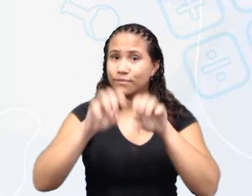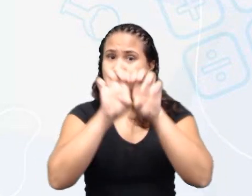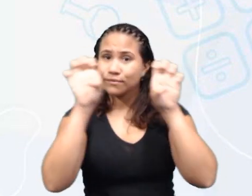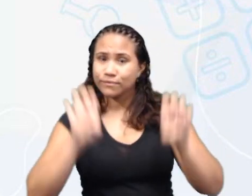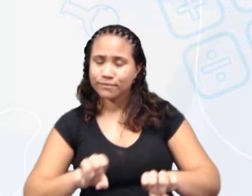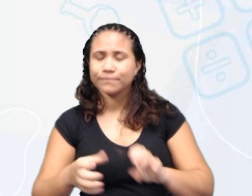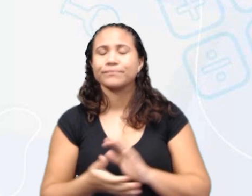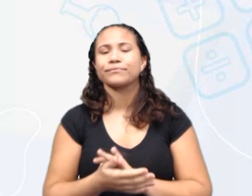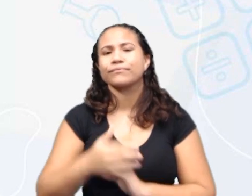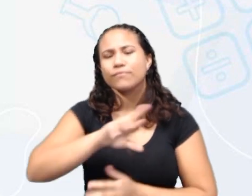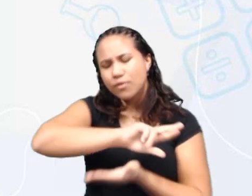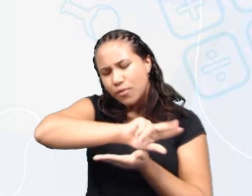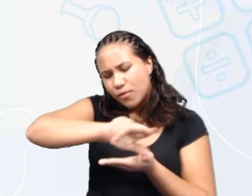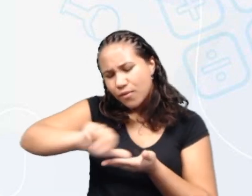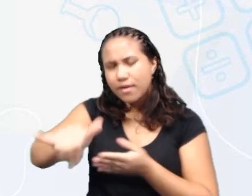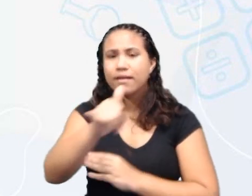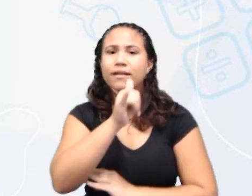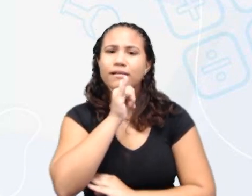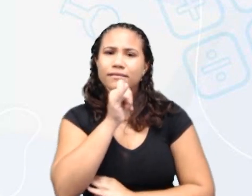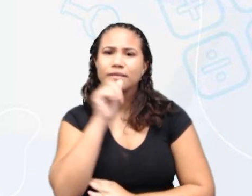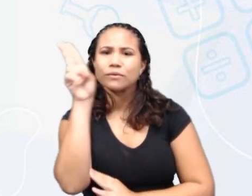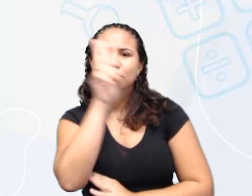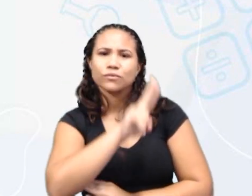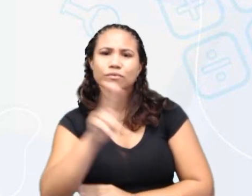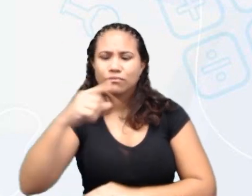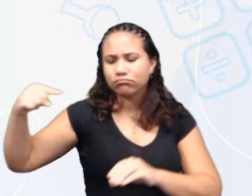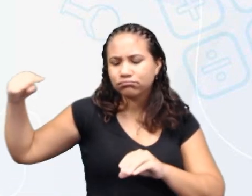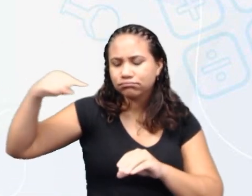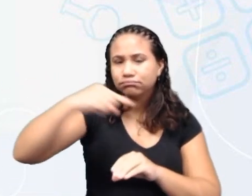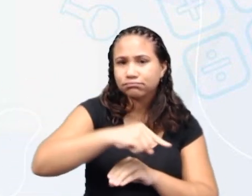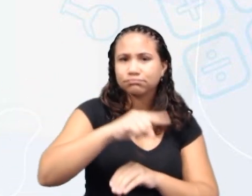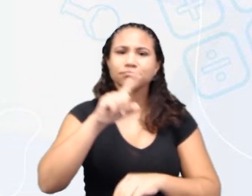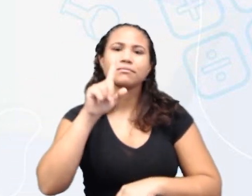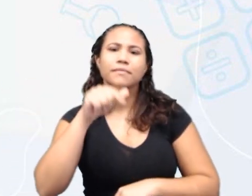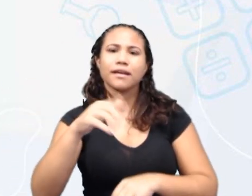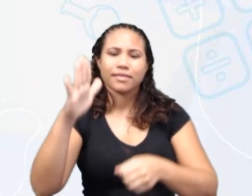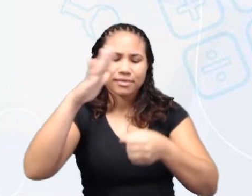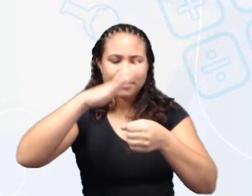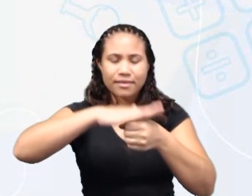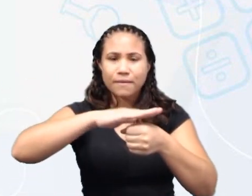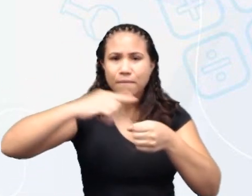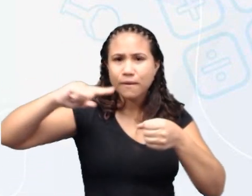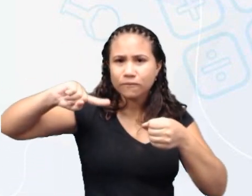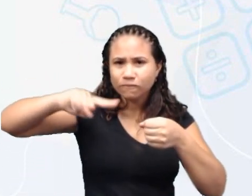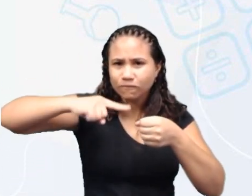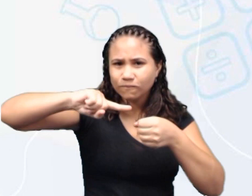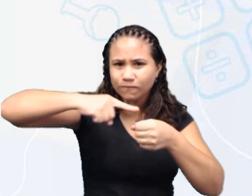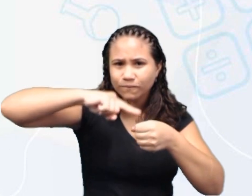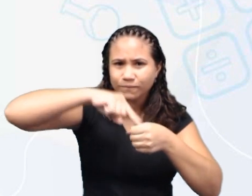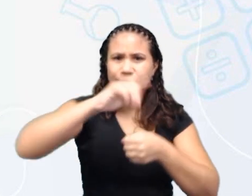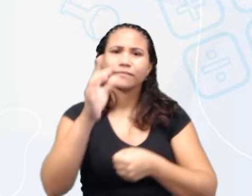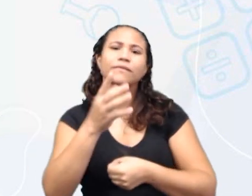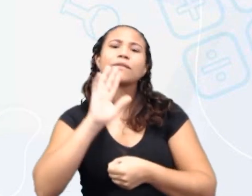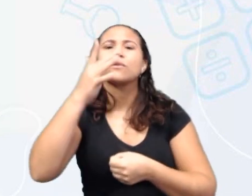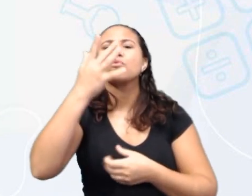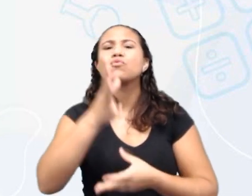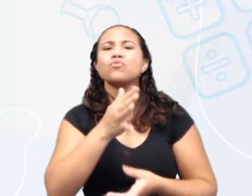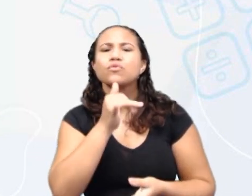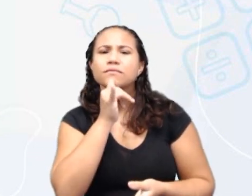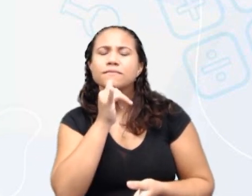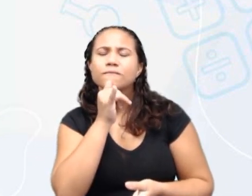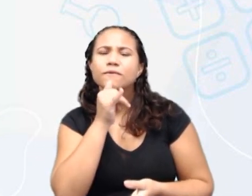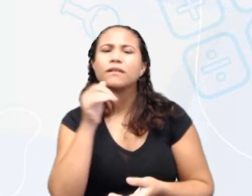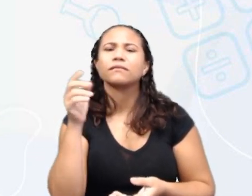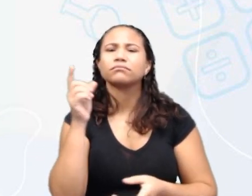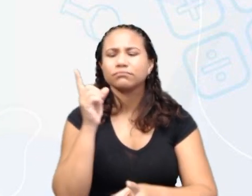Outros exemplos da utilização do princípio do parafuso são as tampas rosqueadas. Principalmente, aquela gente é muito comum. A gente vem